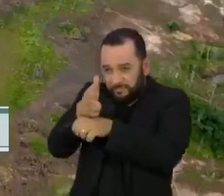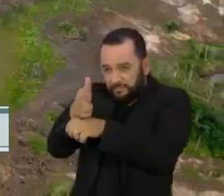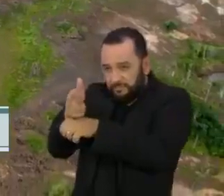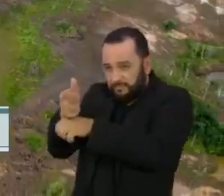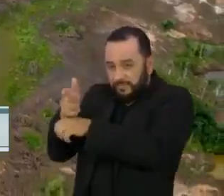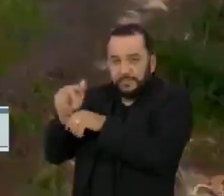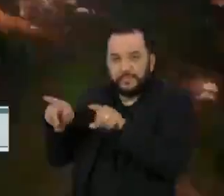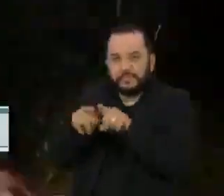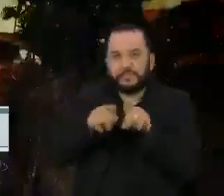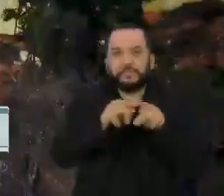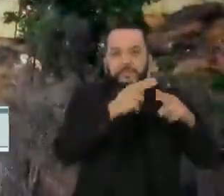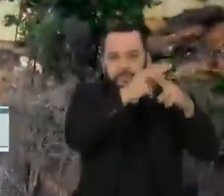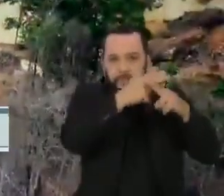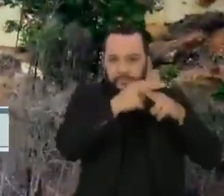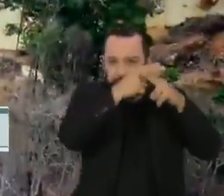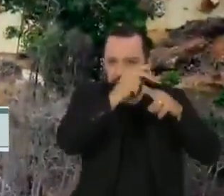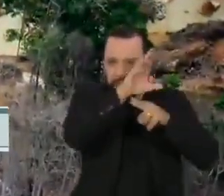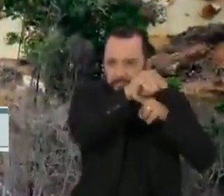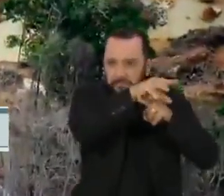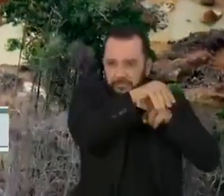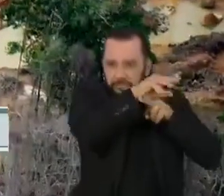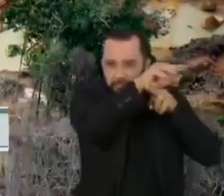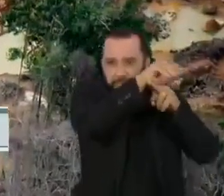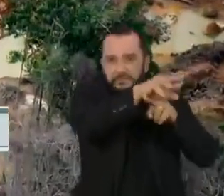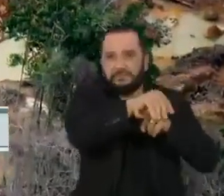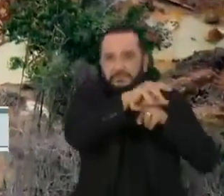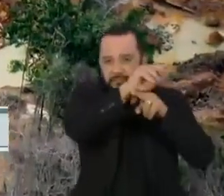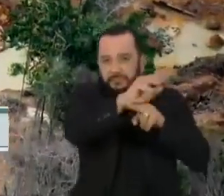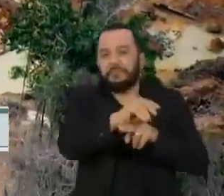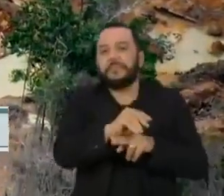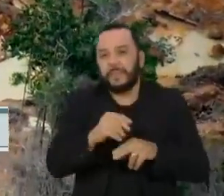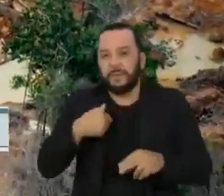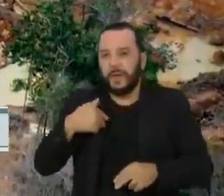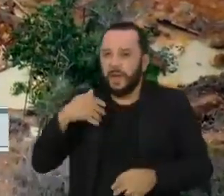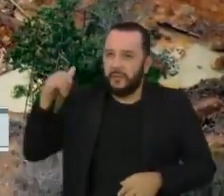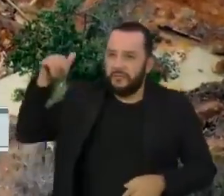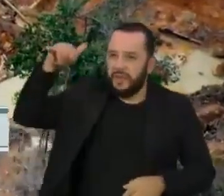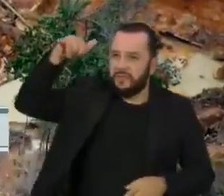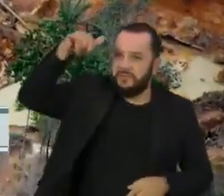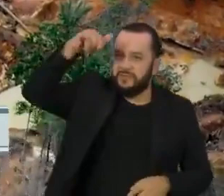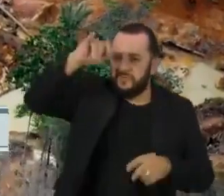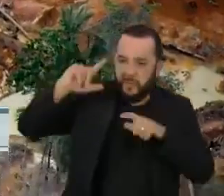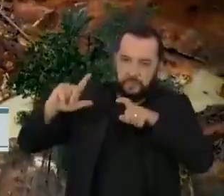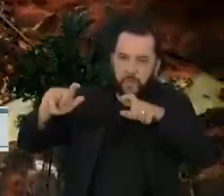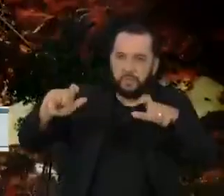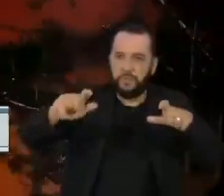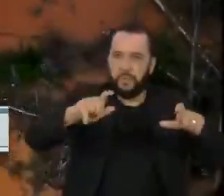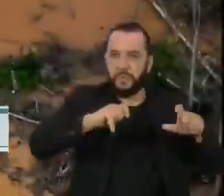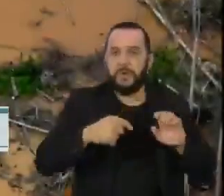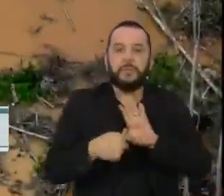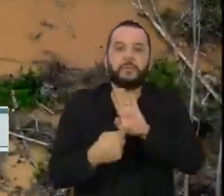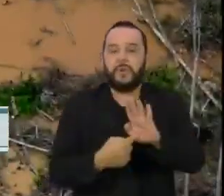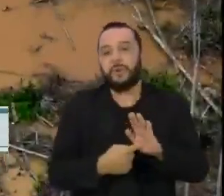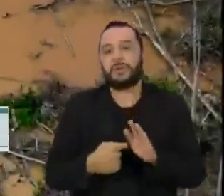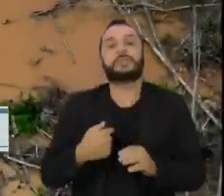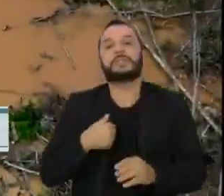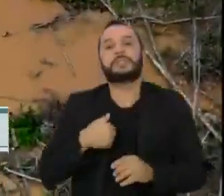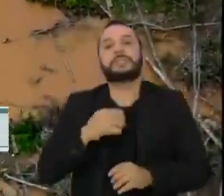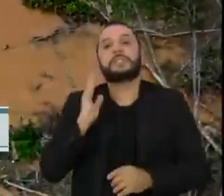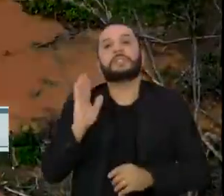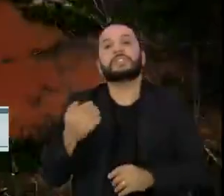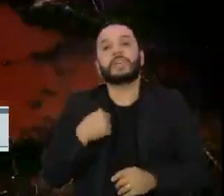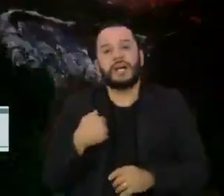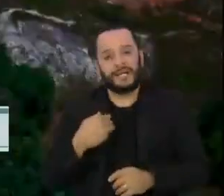de satélites privados e também fotografias aéreas, ele mostra que o desmatamento em apenas um trimestre